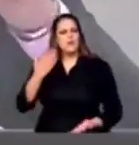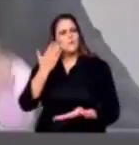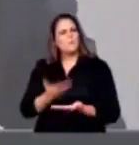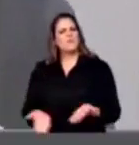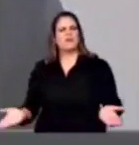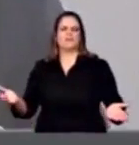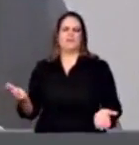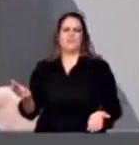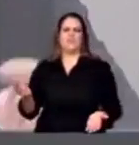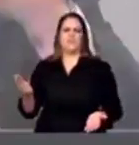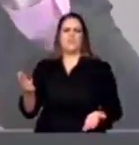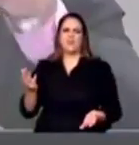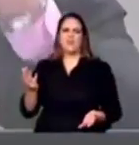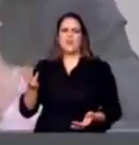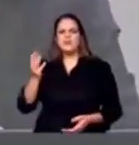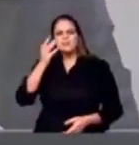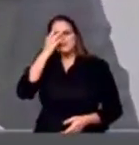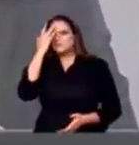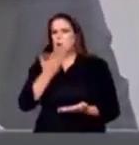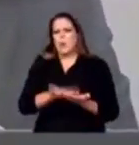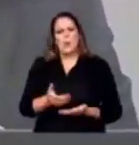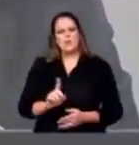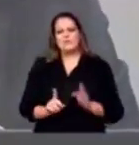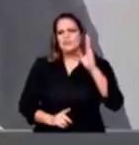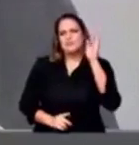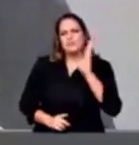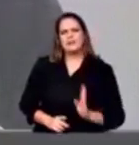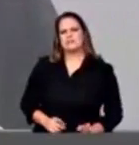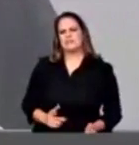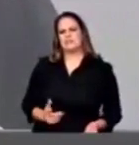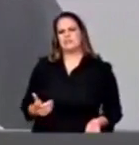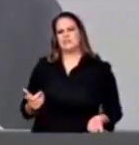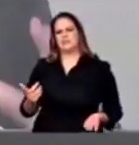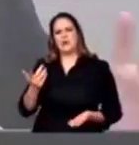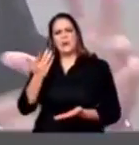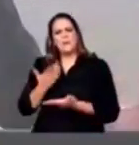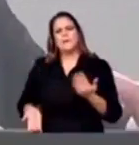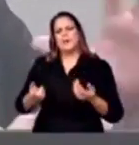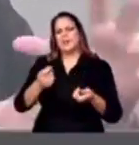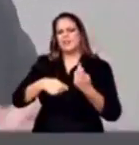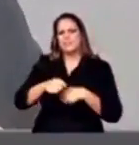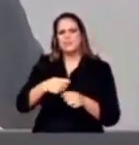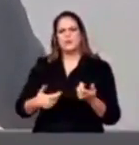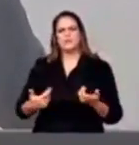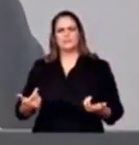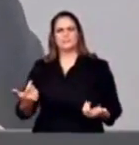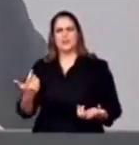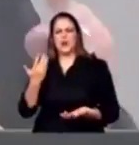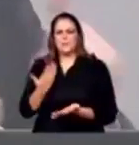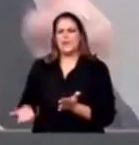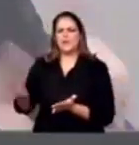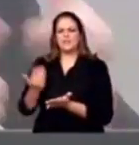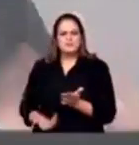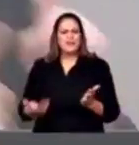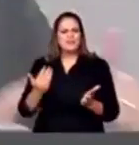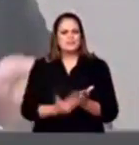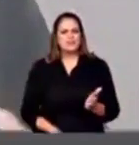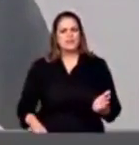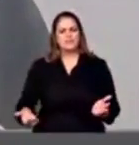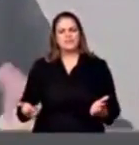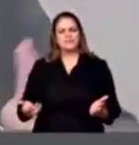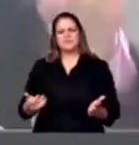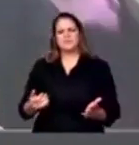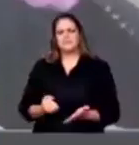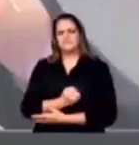confiança, perdemos o grau do investimento. Em outras palavras, Dilma conseguiu fazer